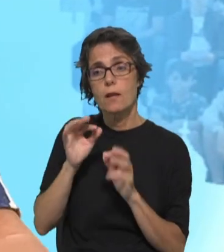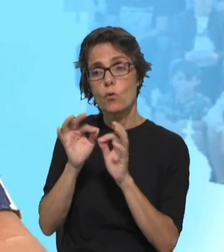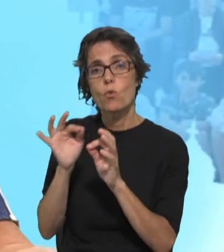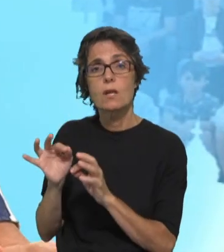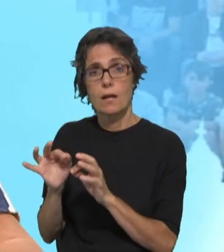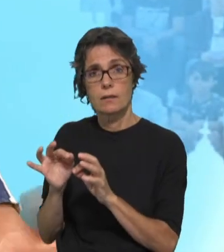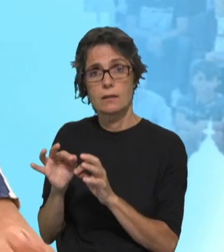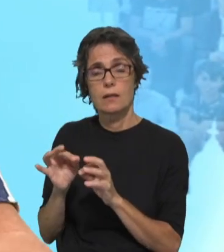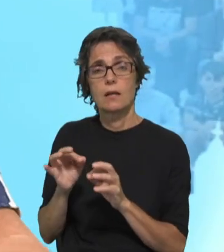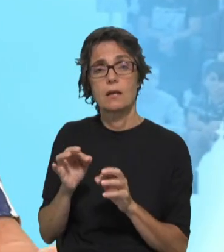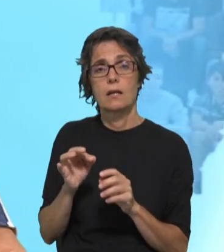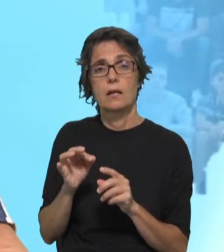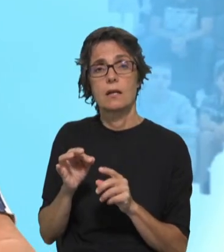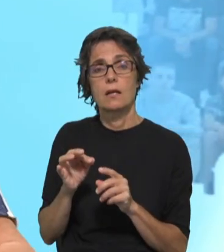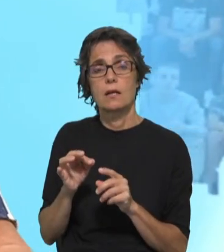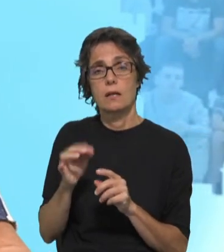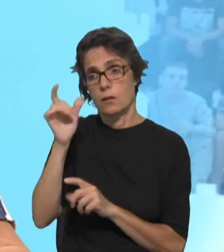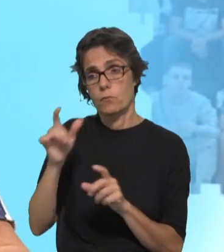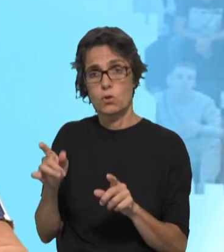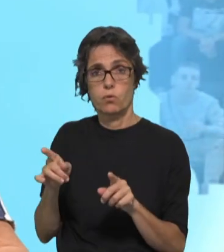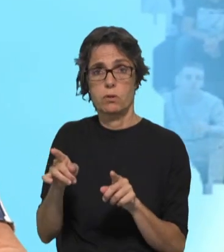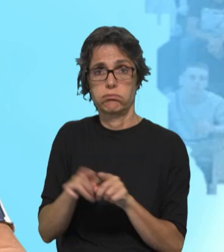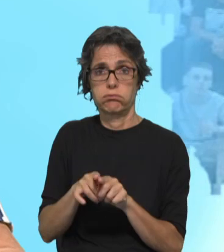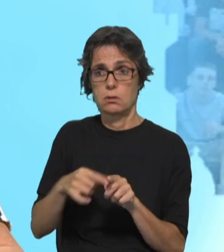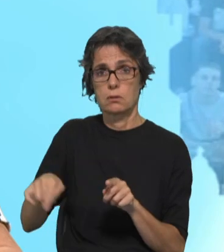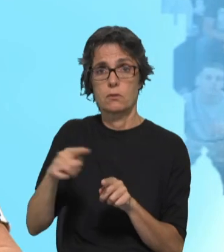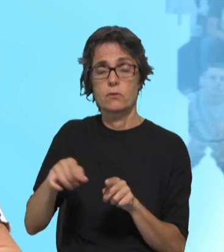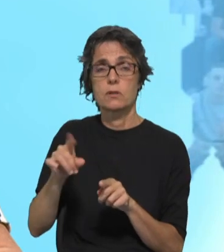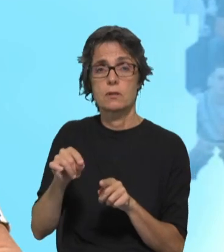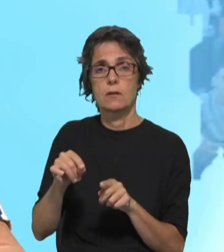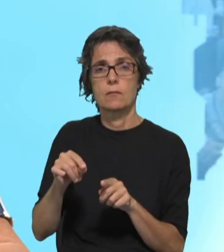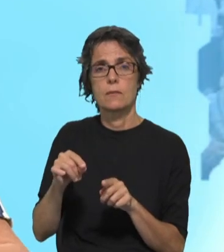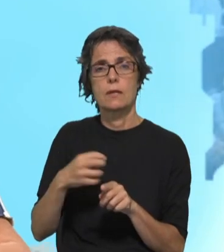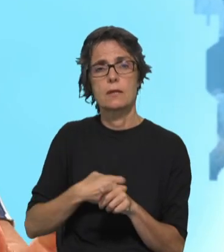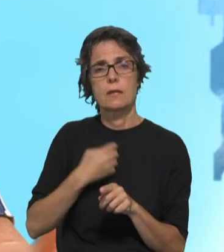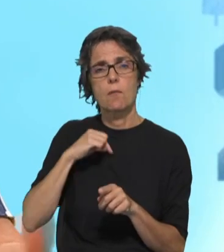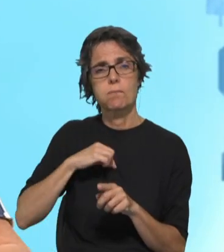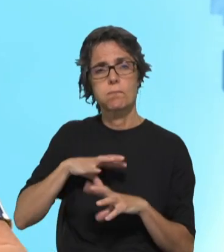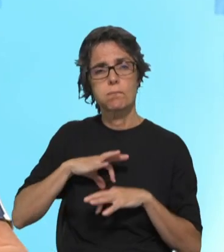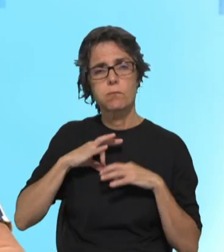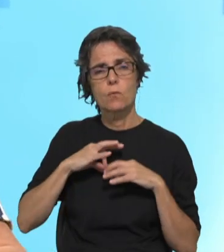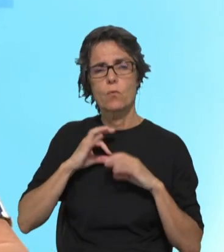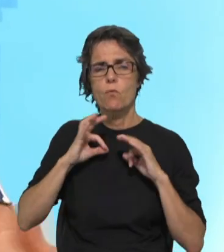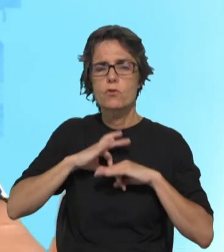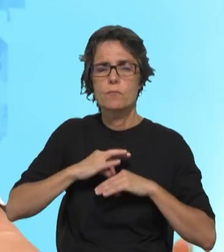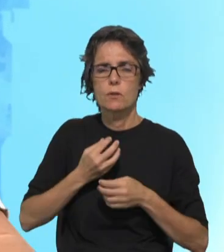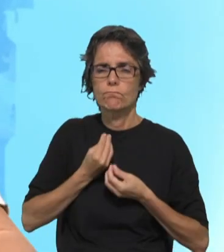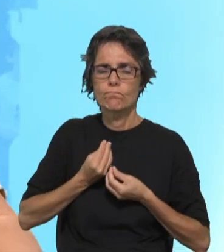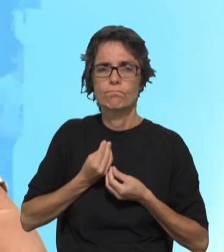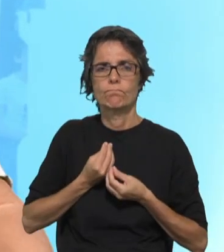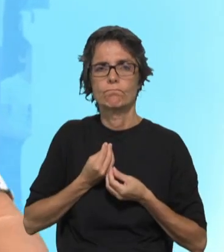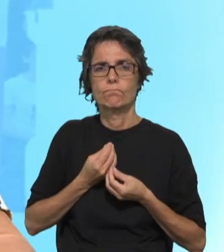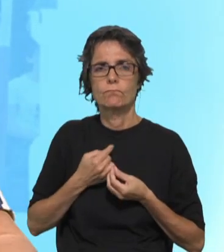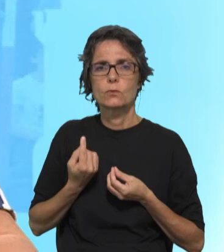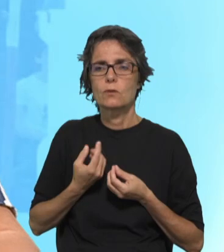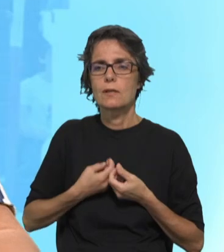nossos iguais e de uma certa espiritualidade, nós estamos em